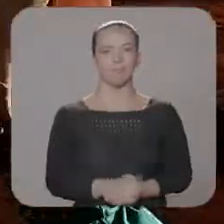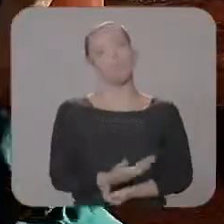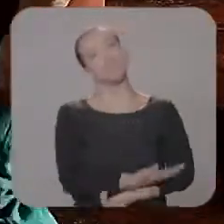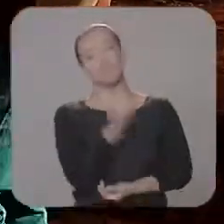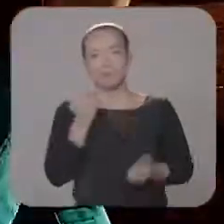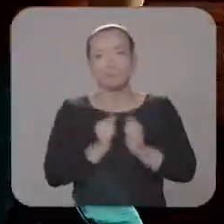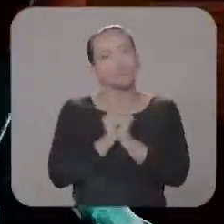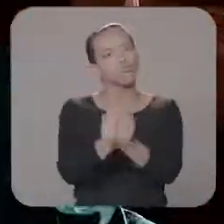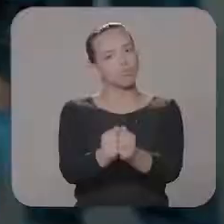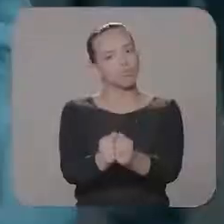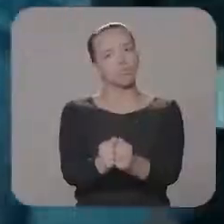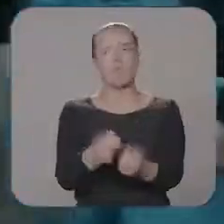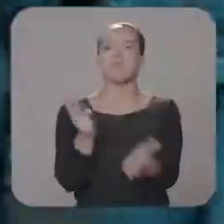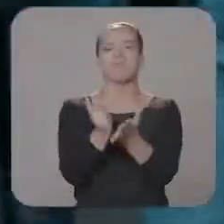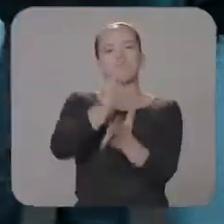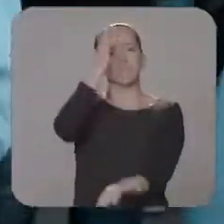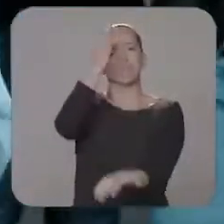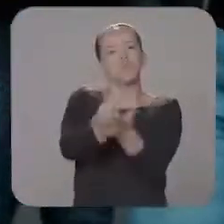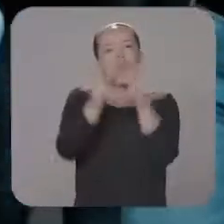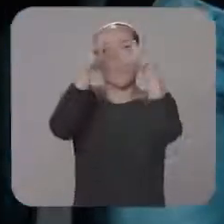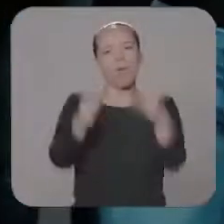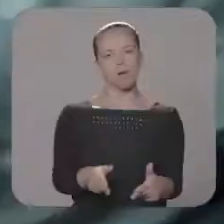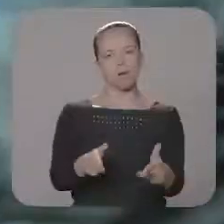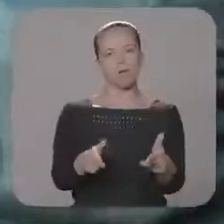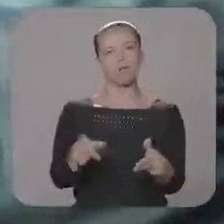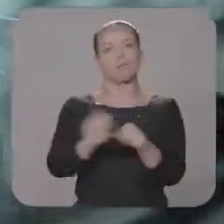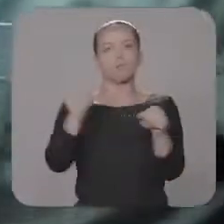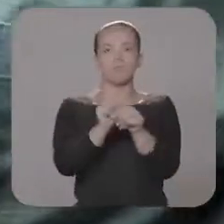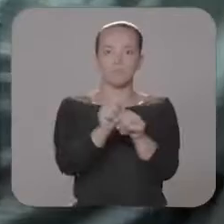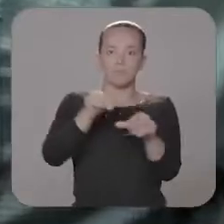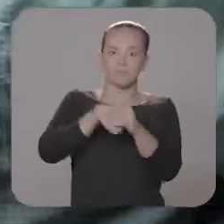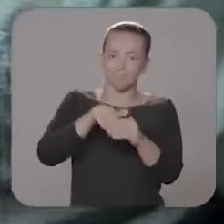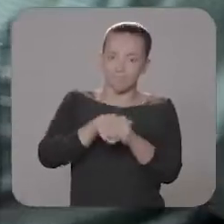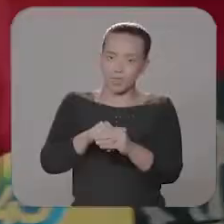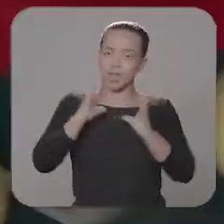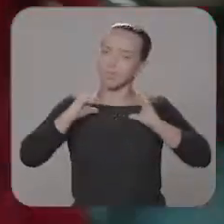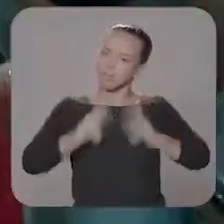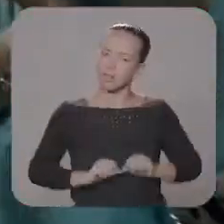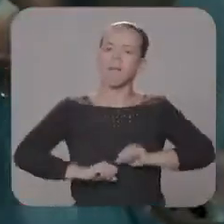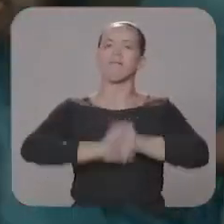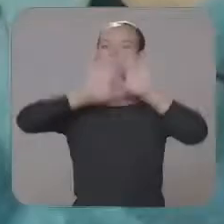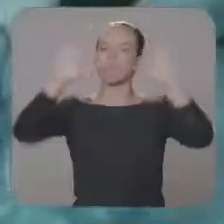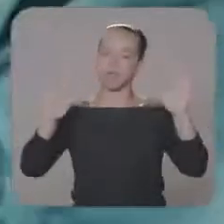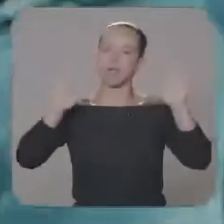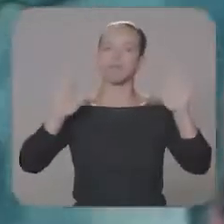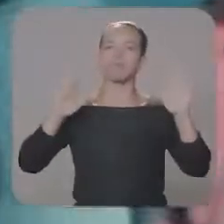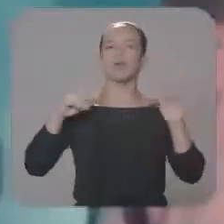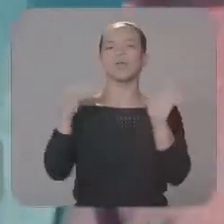Vamos seguir em frente, com a mesma fé e do mesmo jeito, fazendo uma campanha limpa, decente,